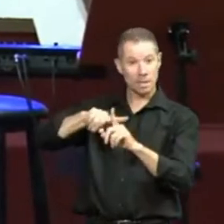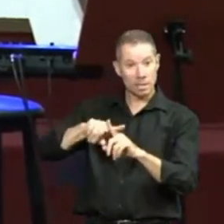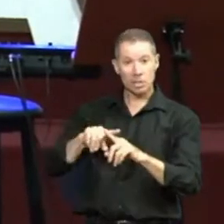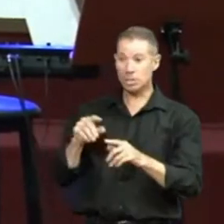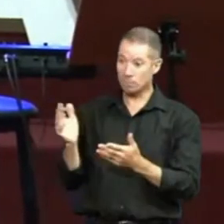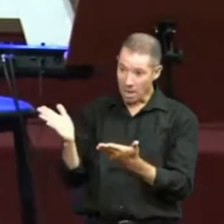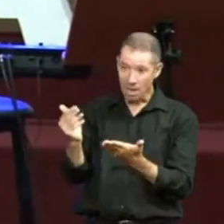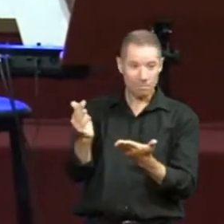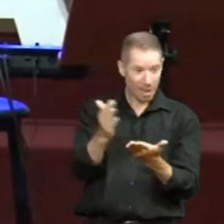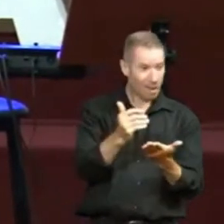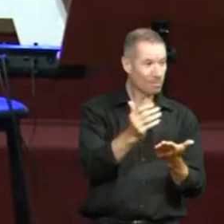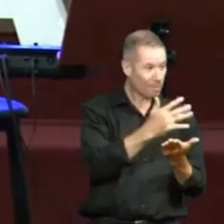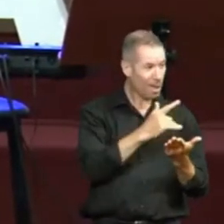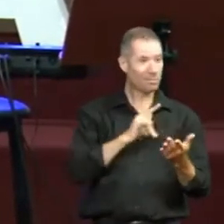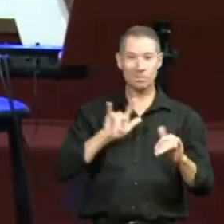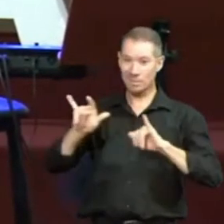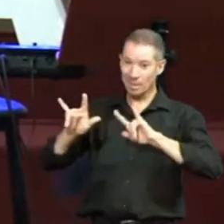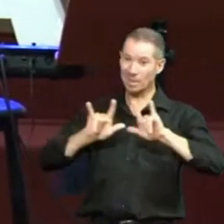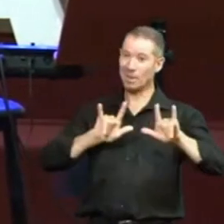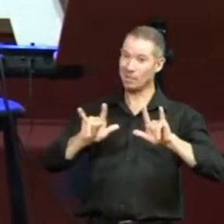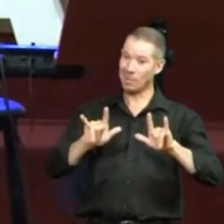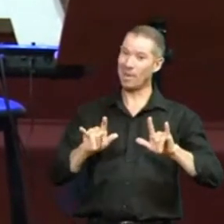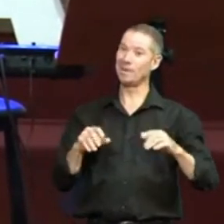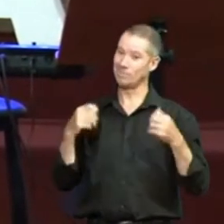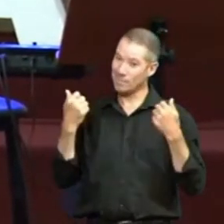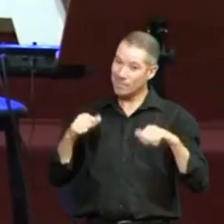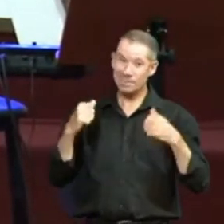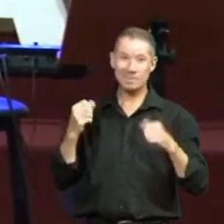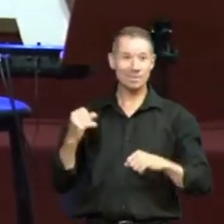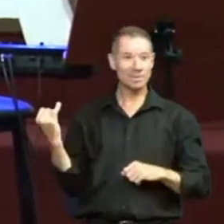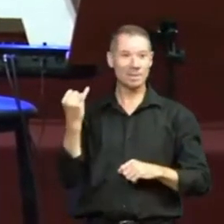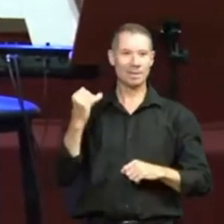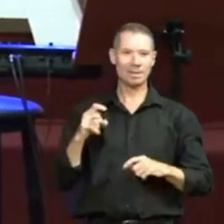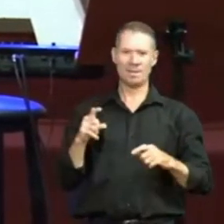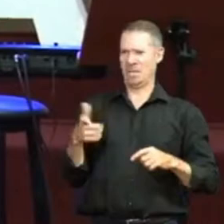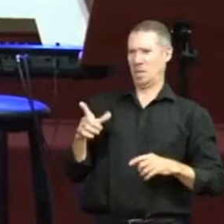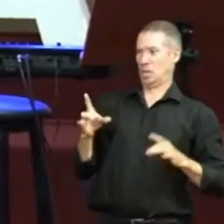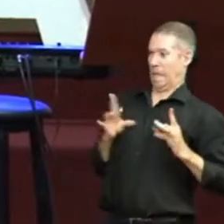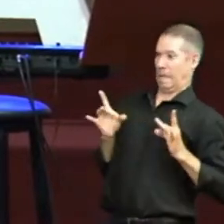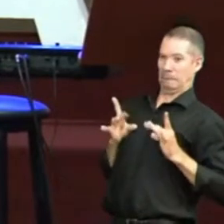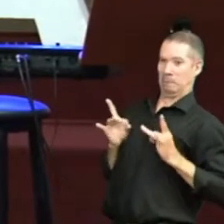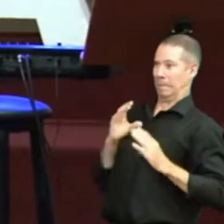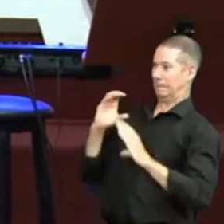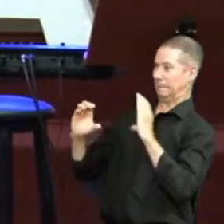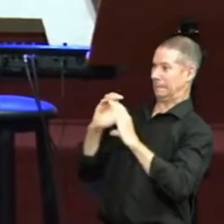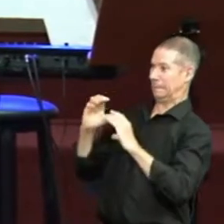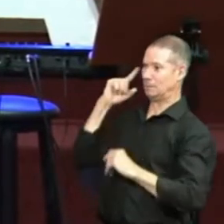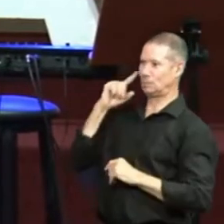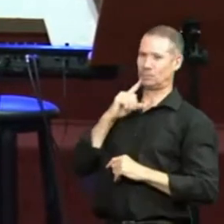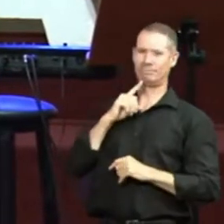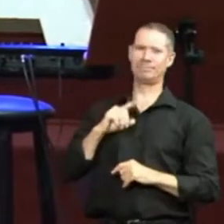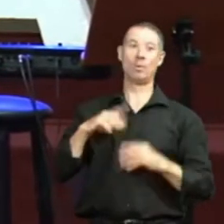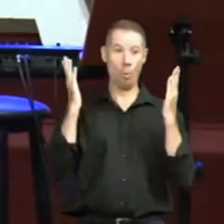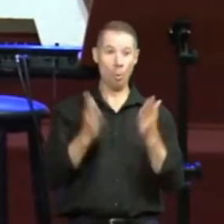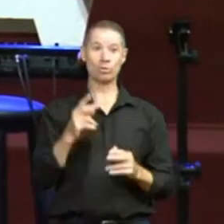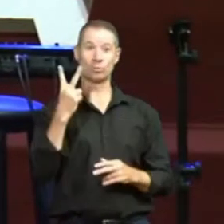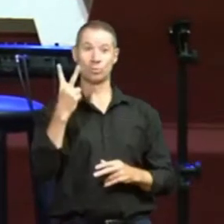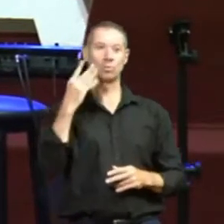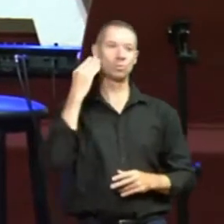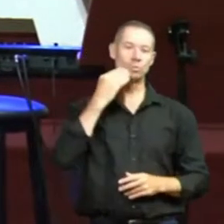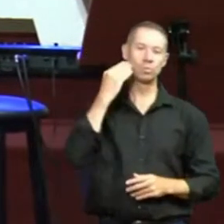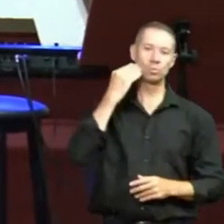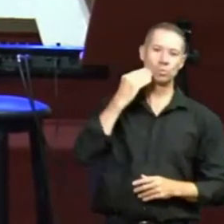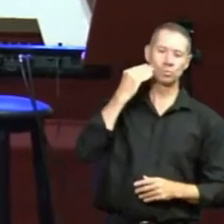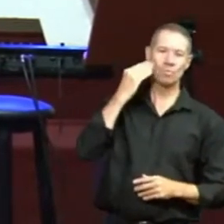ouçam a eles. E vocês, gente, por favor, não tenham medo de conversar com os surdos. Hoje nós temos dois surdos aqui, o Breno e